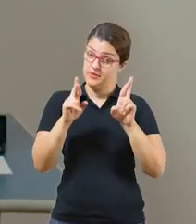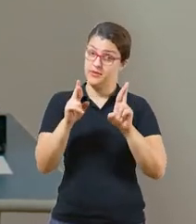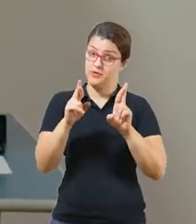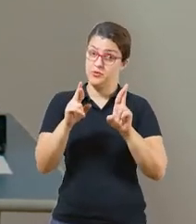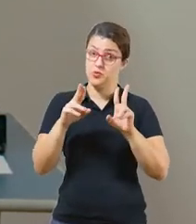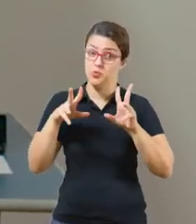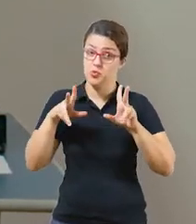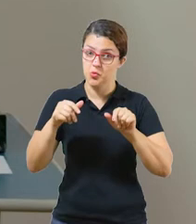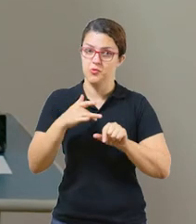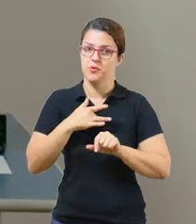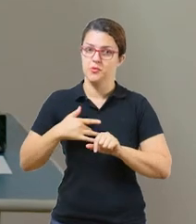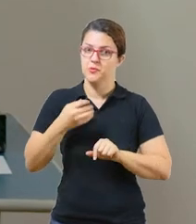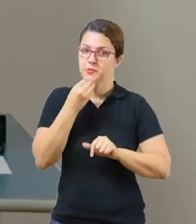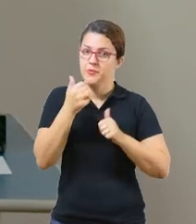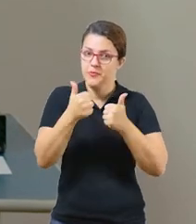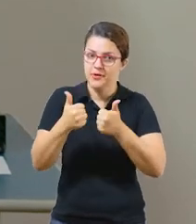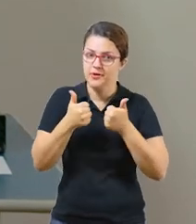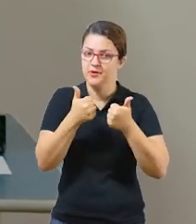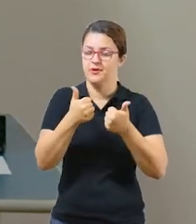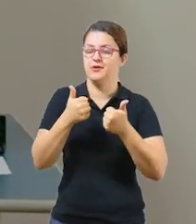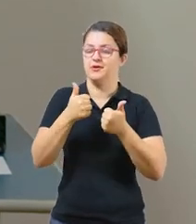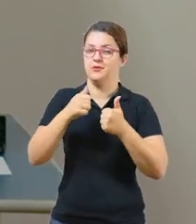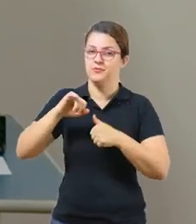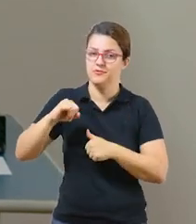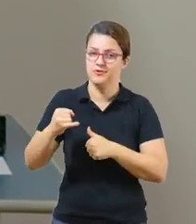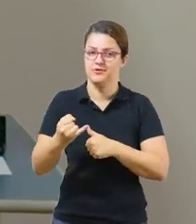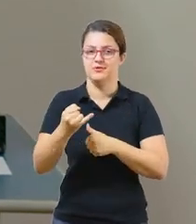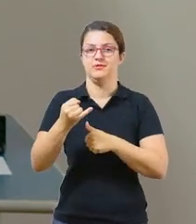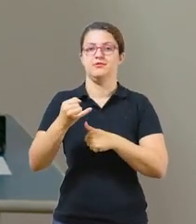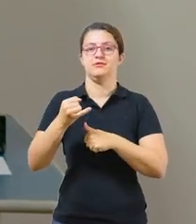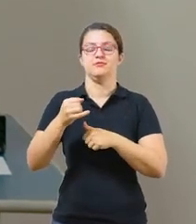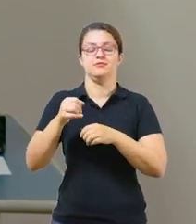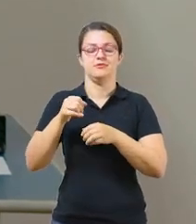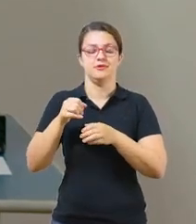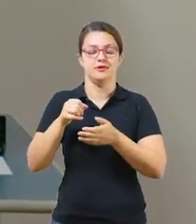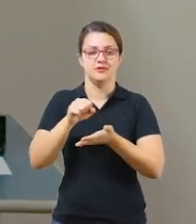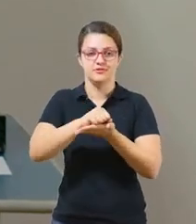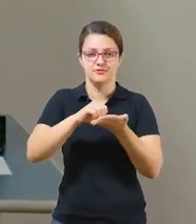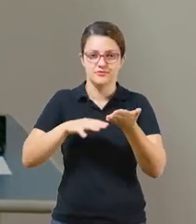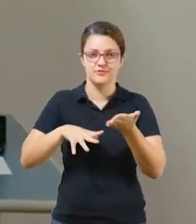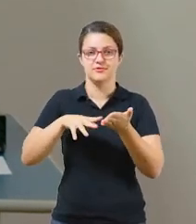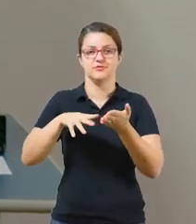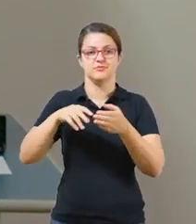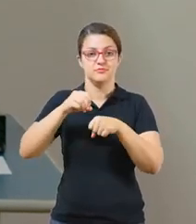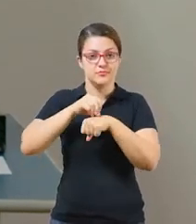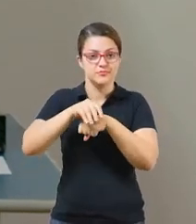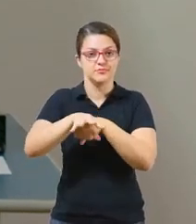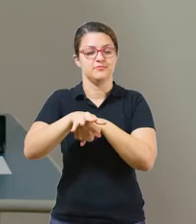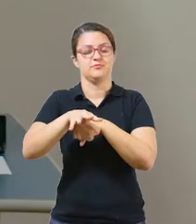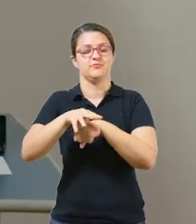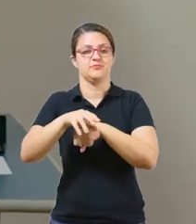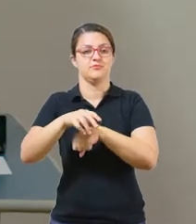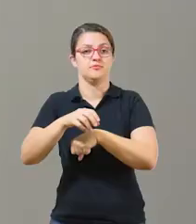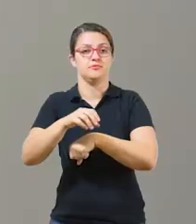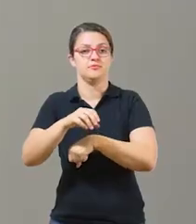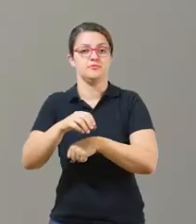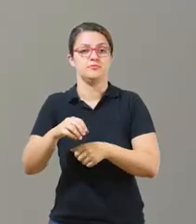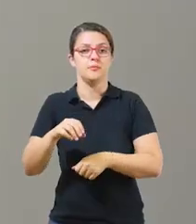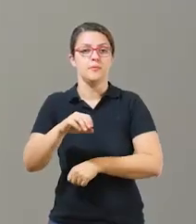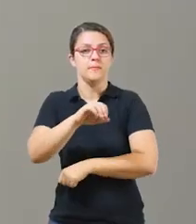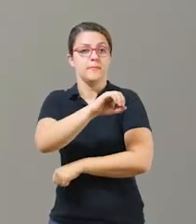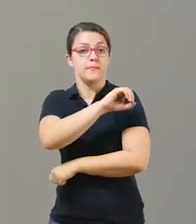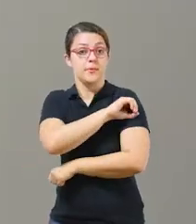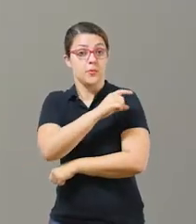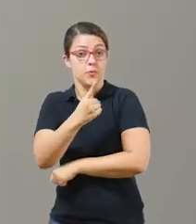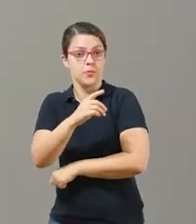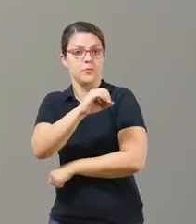estejam bem, curtindo e aproveitando as atividades propostas para as turmas de Pré 1 e Pré 2. Hoje trago para vocês